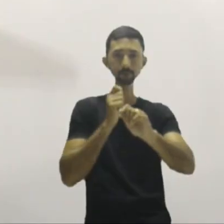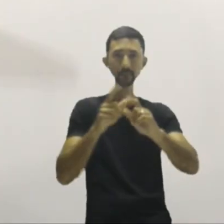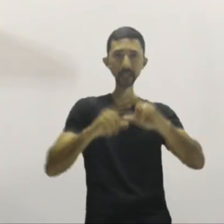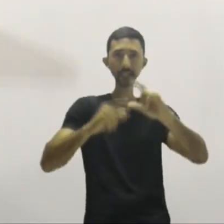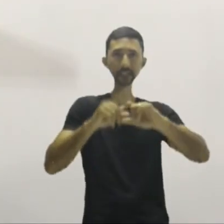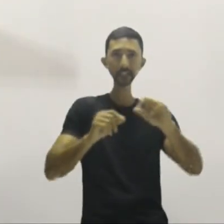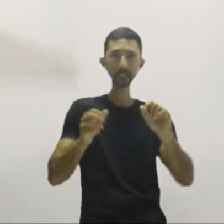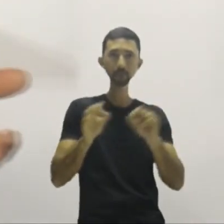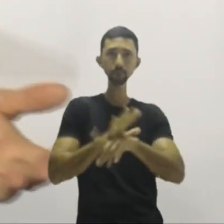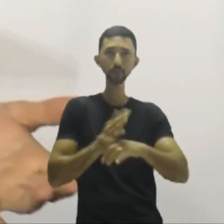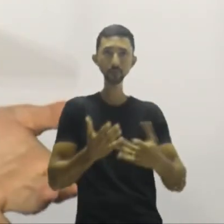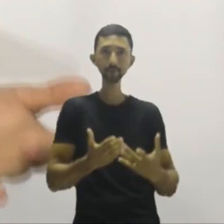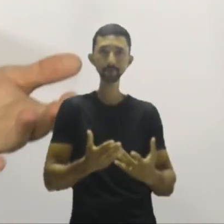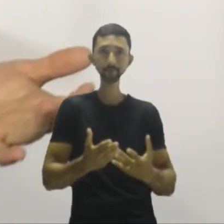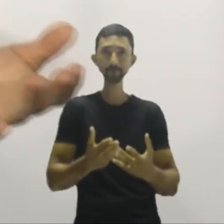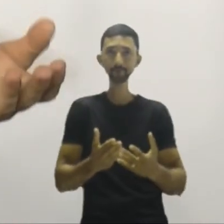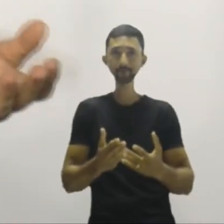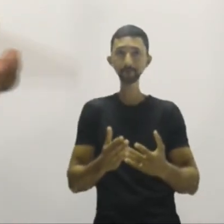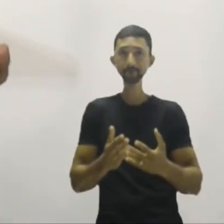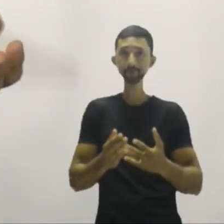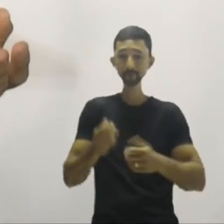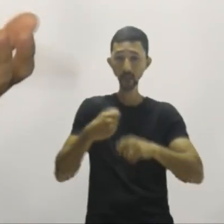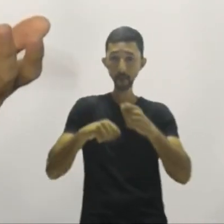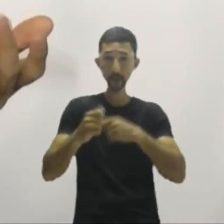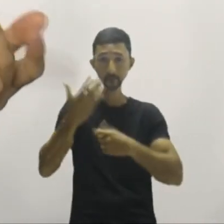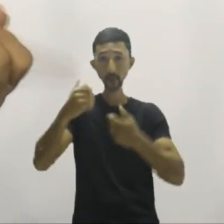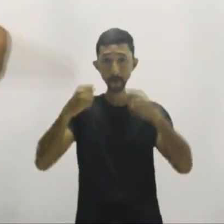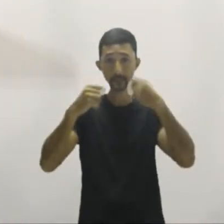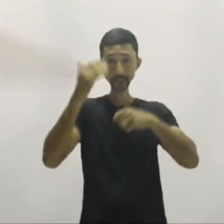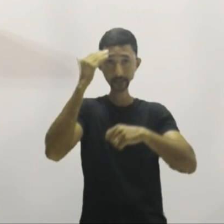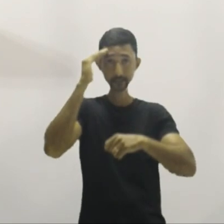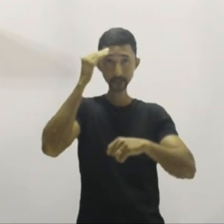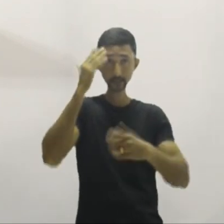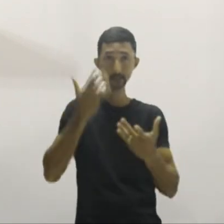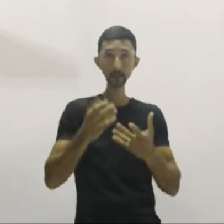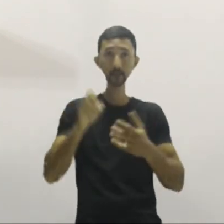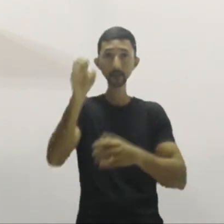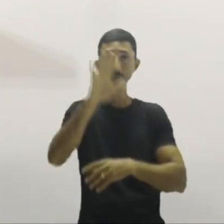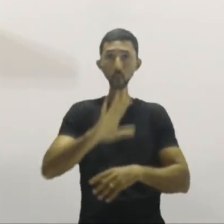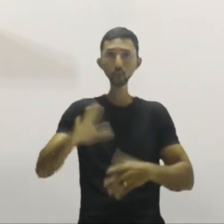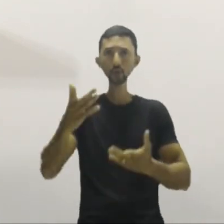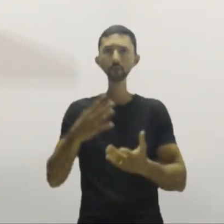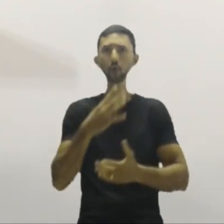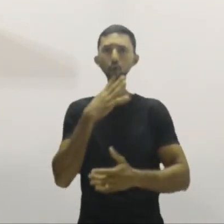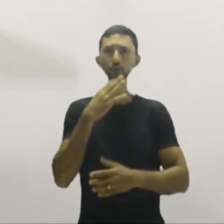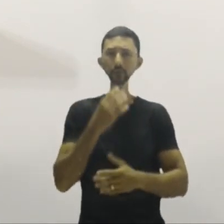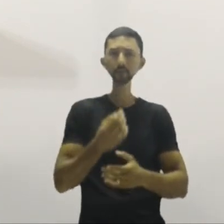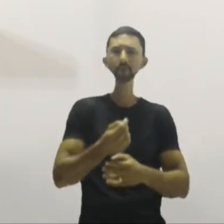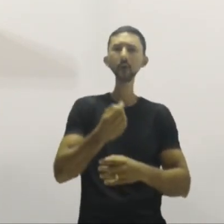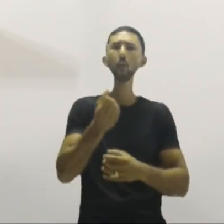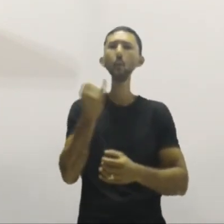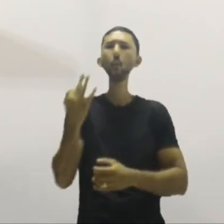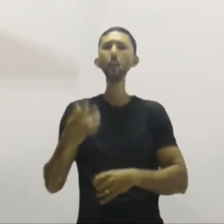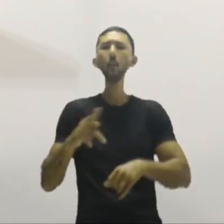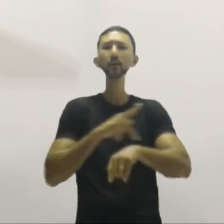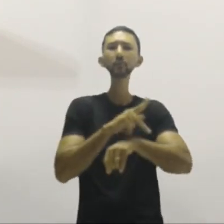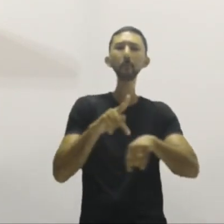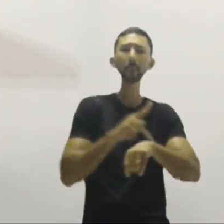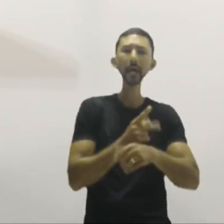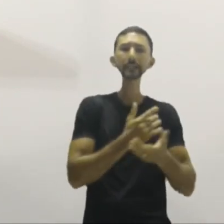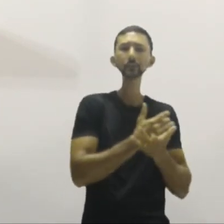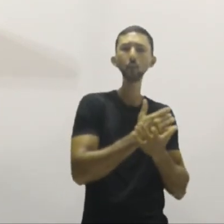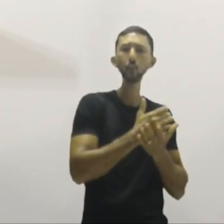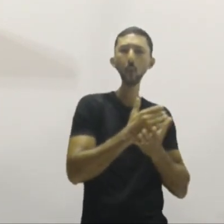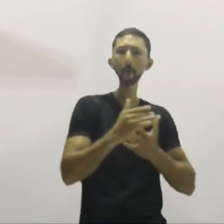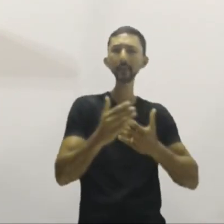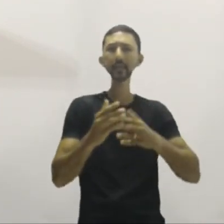dito isso, essa é a principal atualidade que você precisa saber de União Europeia, você já sabe quantos países possuem na União Europeia, o início da